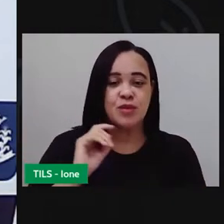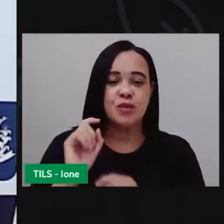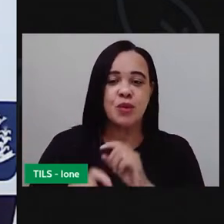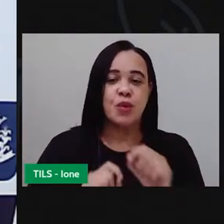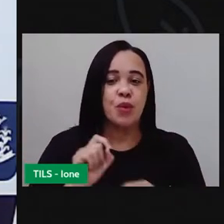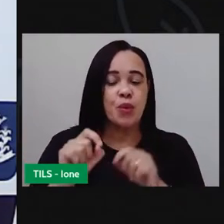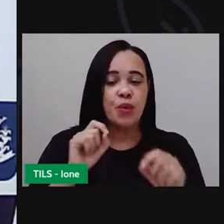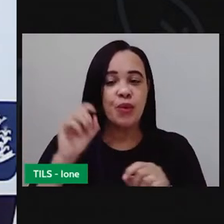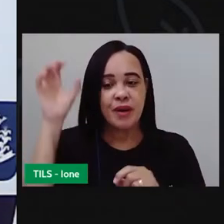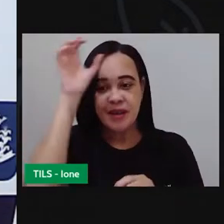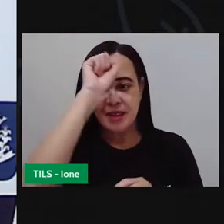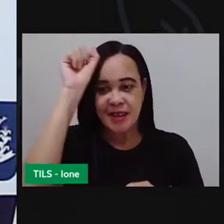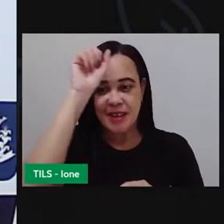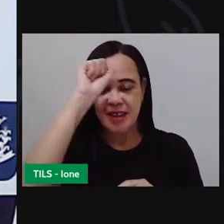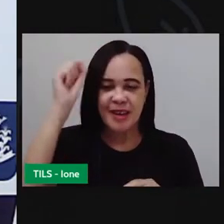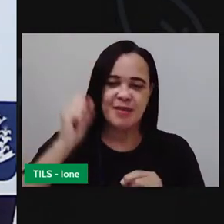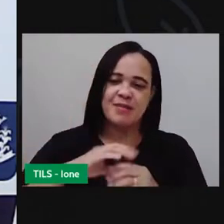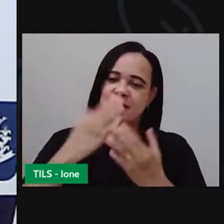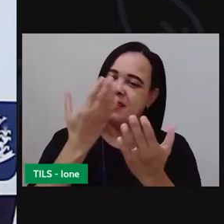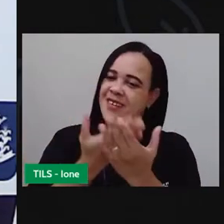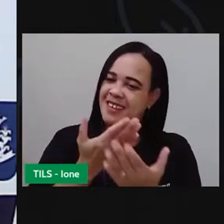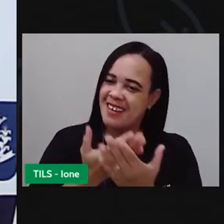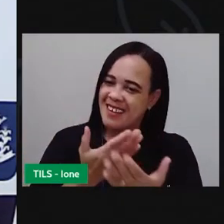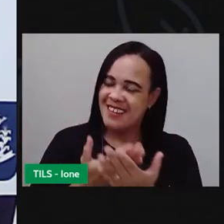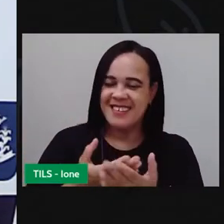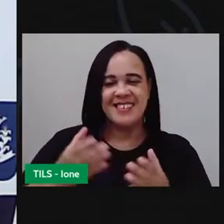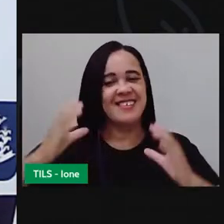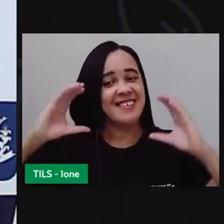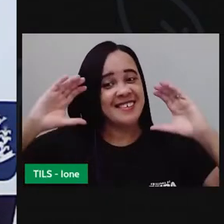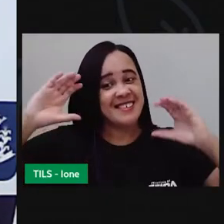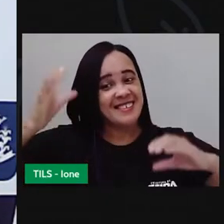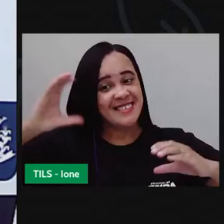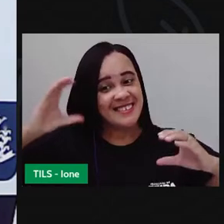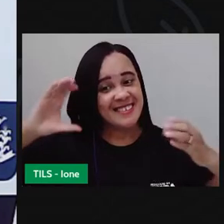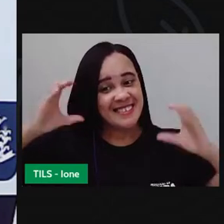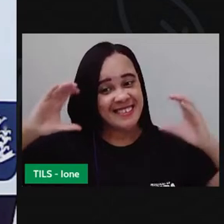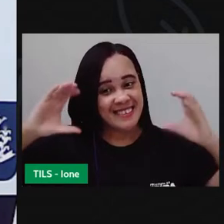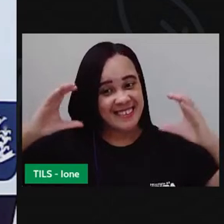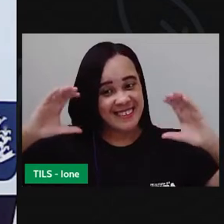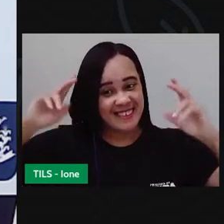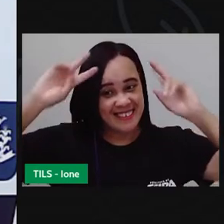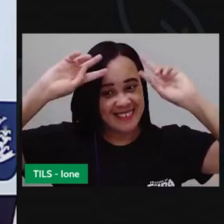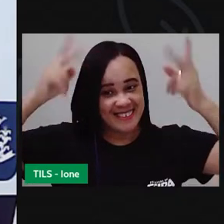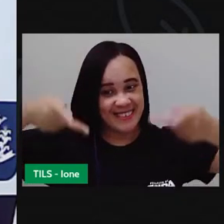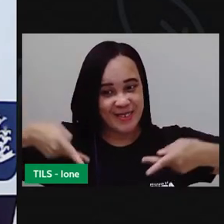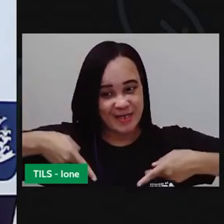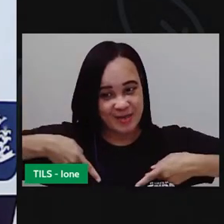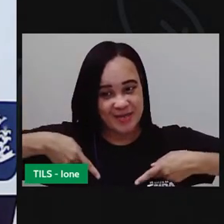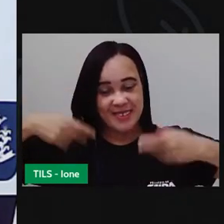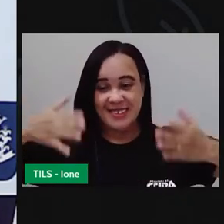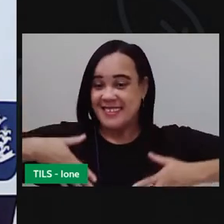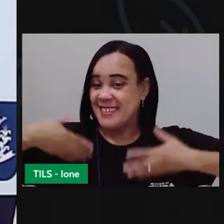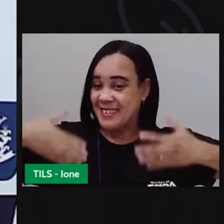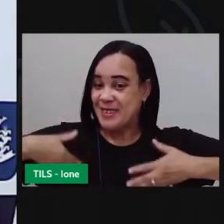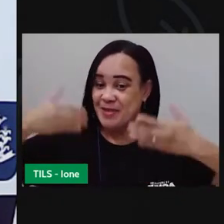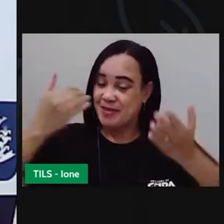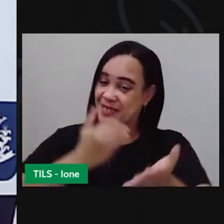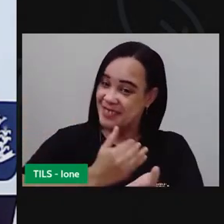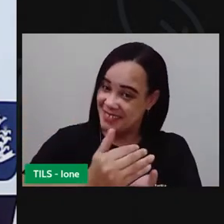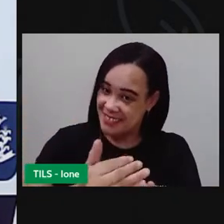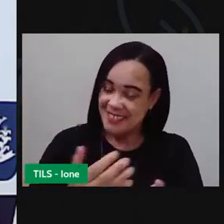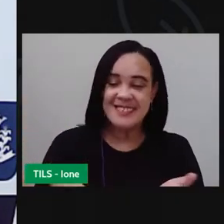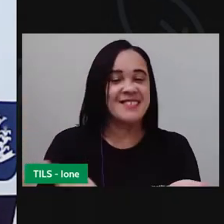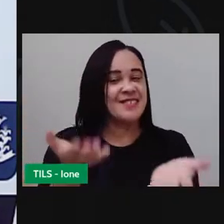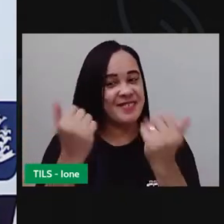aprendendo com a aula de ciências humanas. E aí, tá animada? Tá animado para começar? Então vem